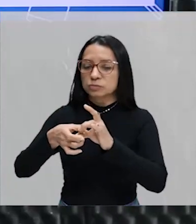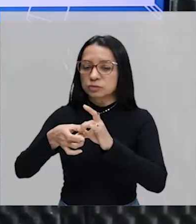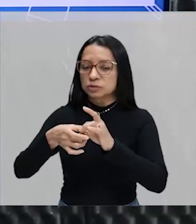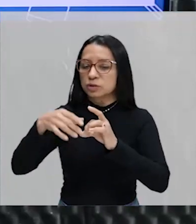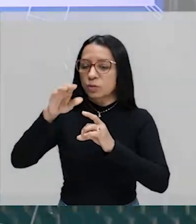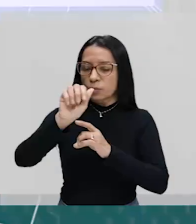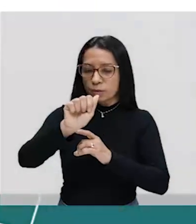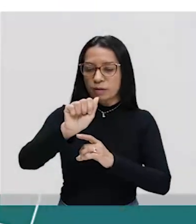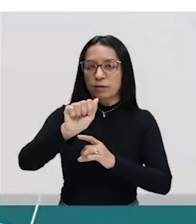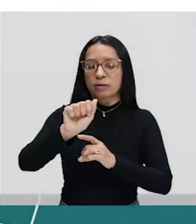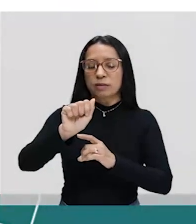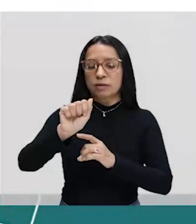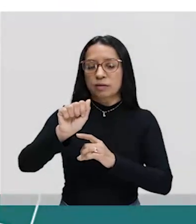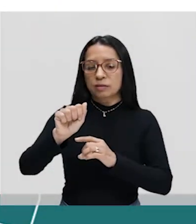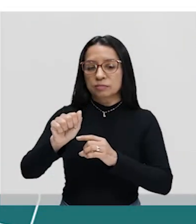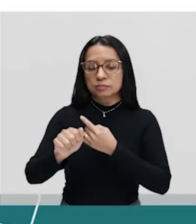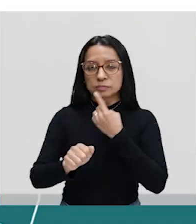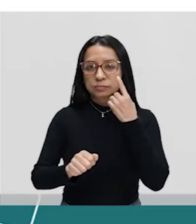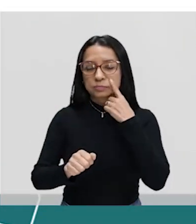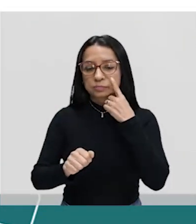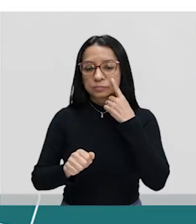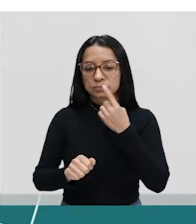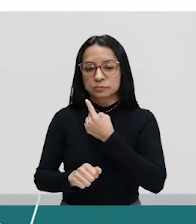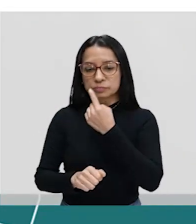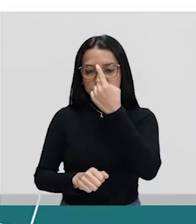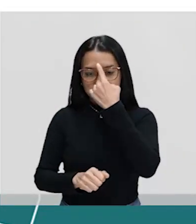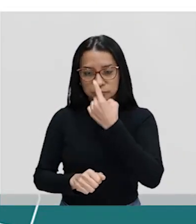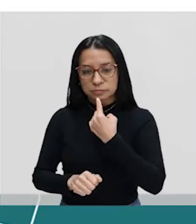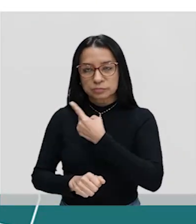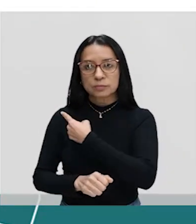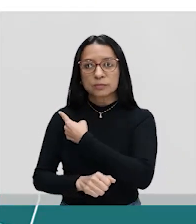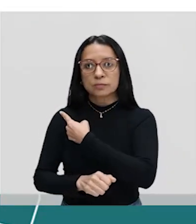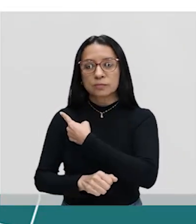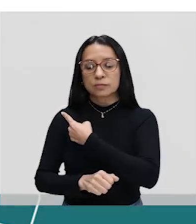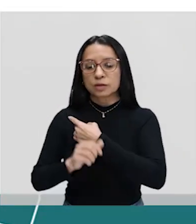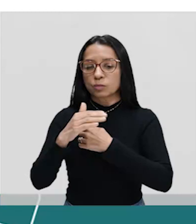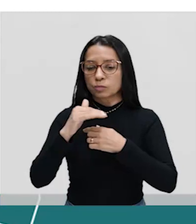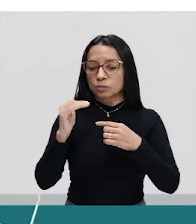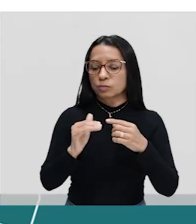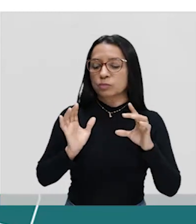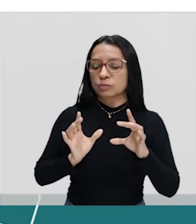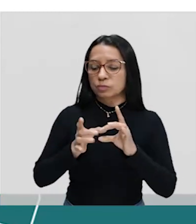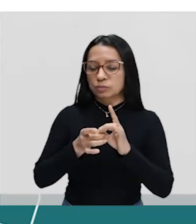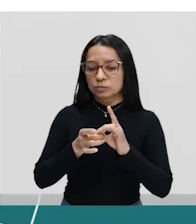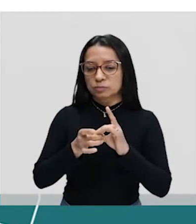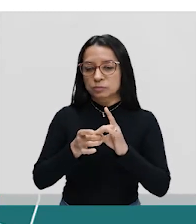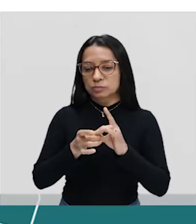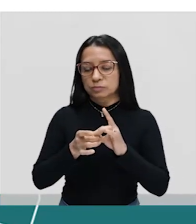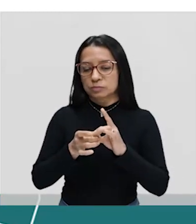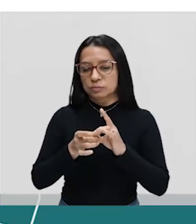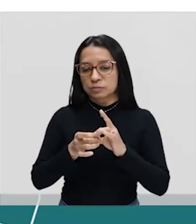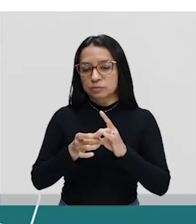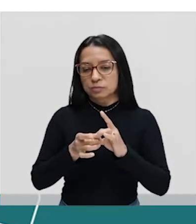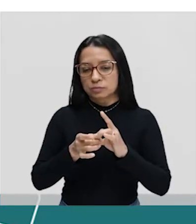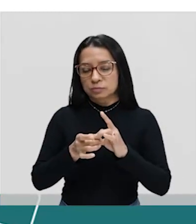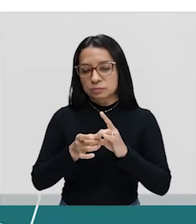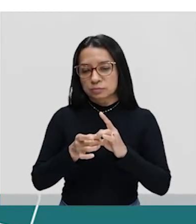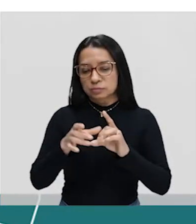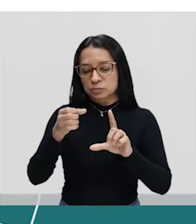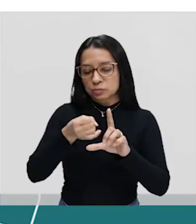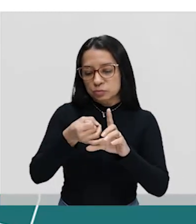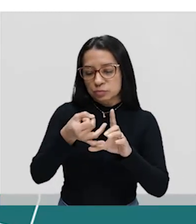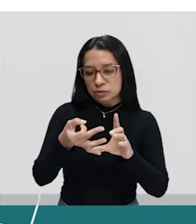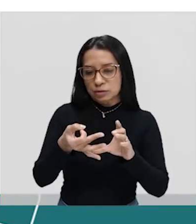Então, olha só como ficou. Todo o conjunto A e o espaço que é comum,